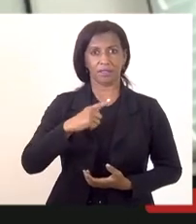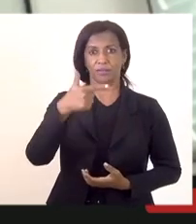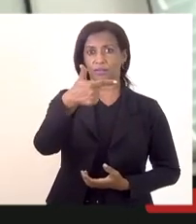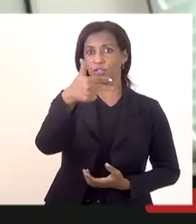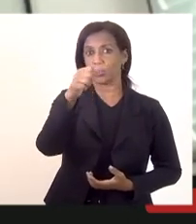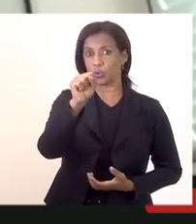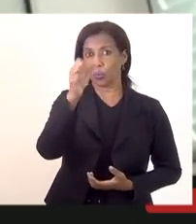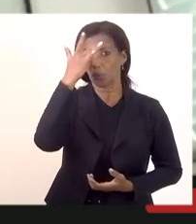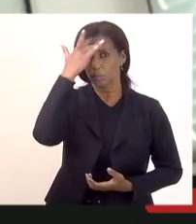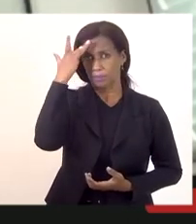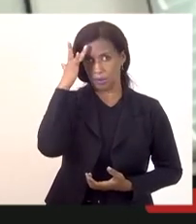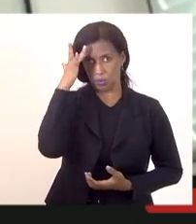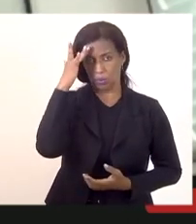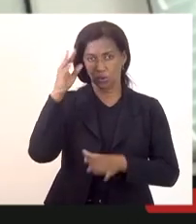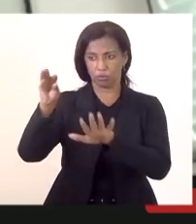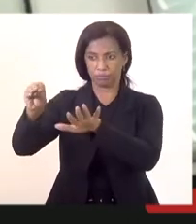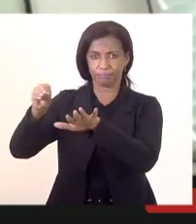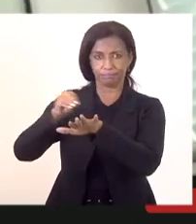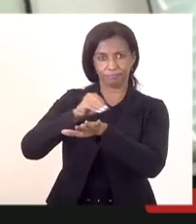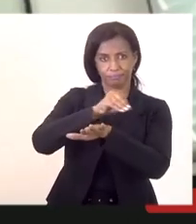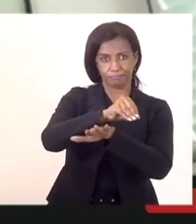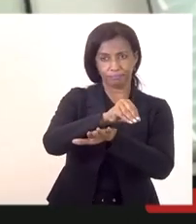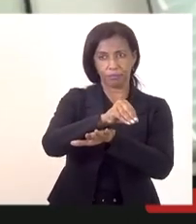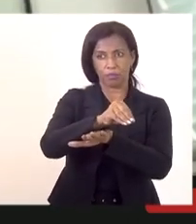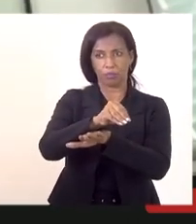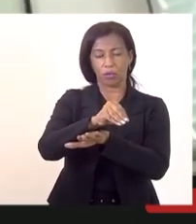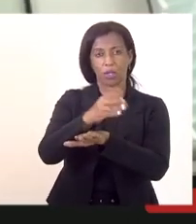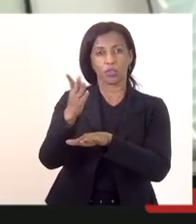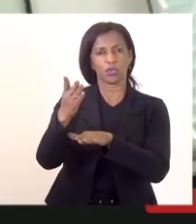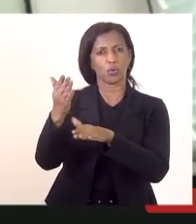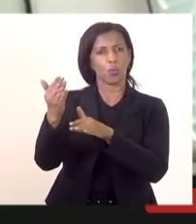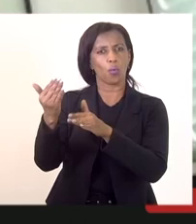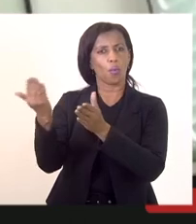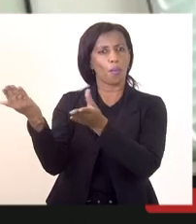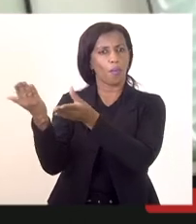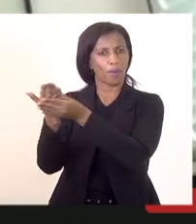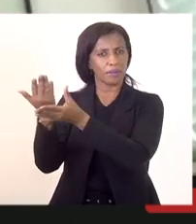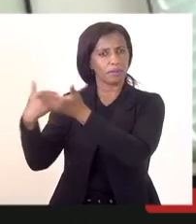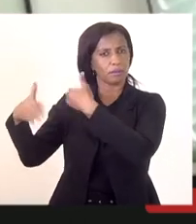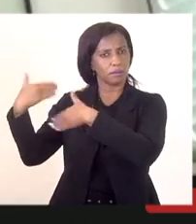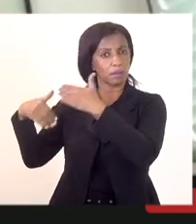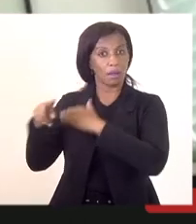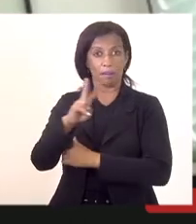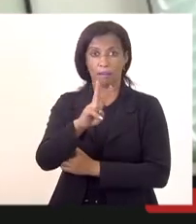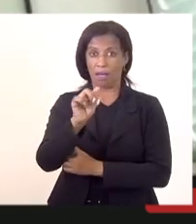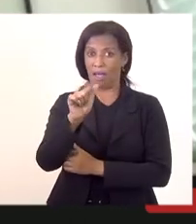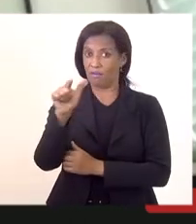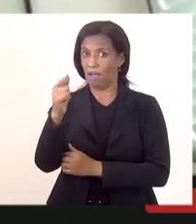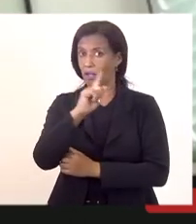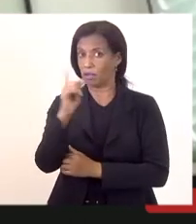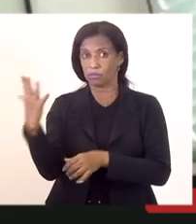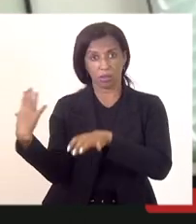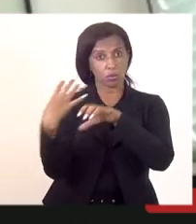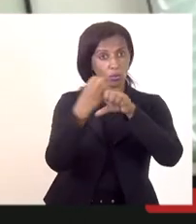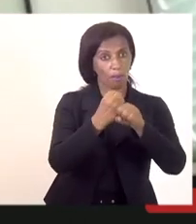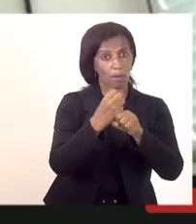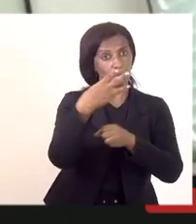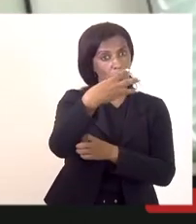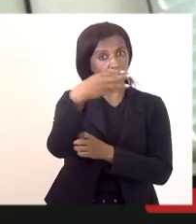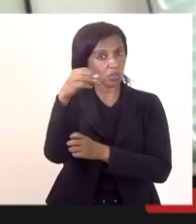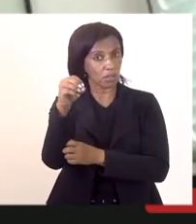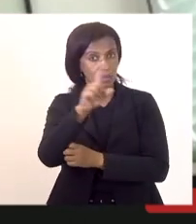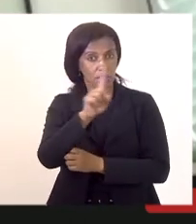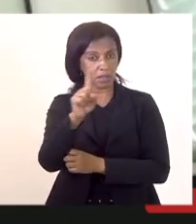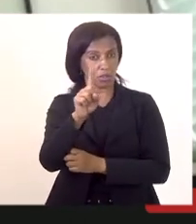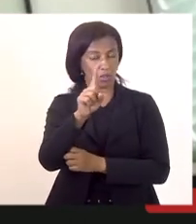candidatos remanescentes, originárias de um processo anterior, mas essas vagas não estão contabilizadas nas 300 vagas